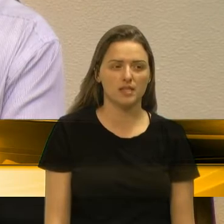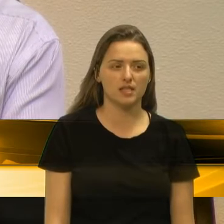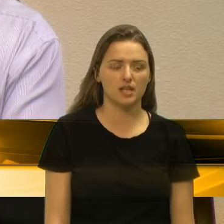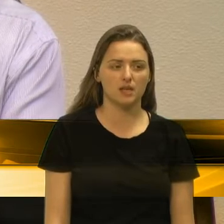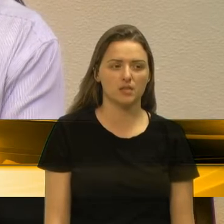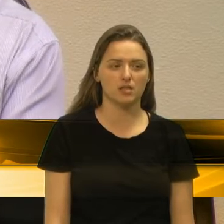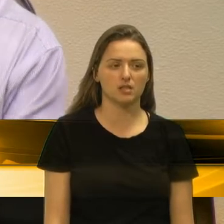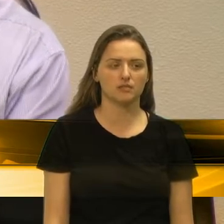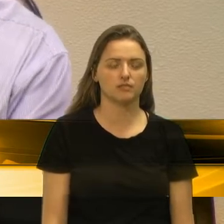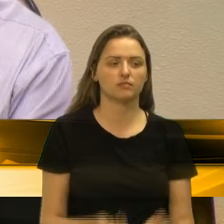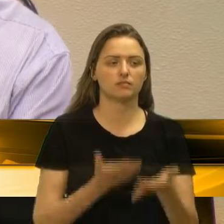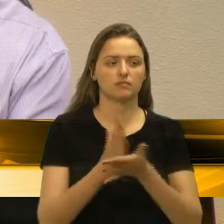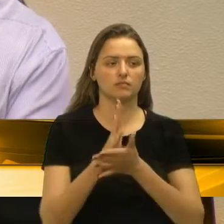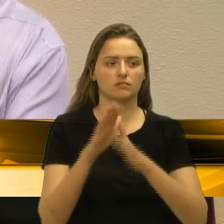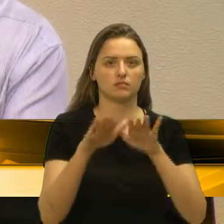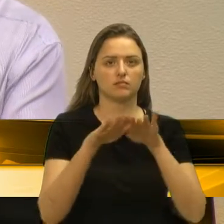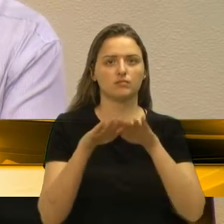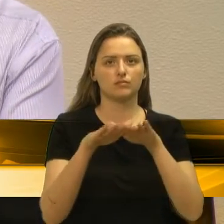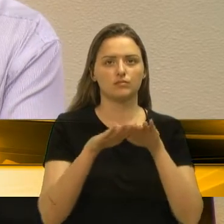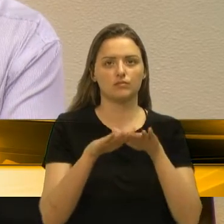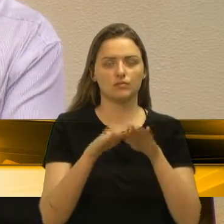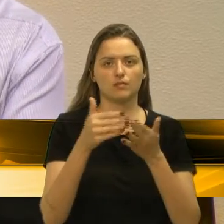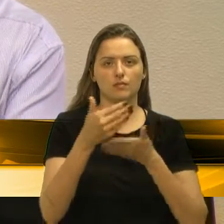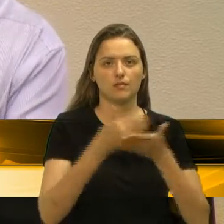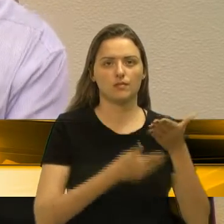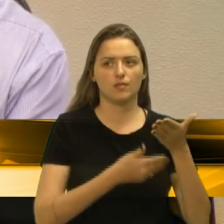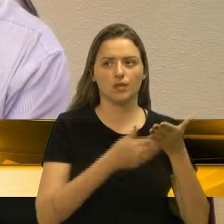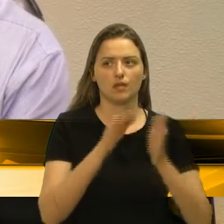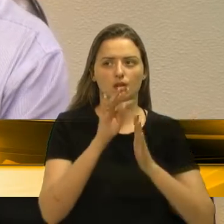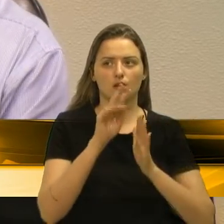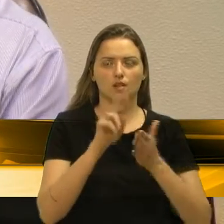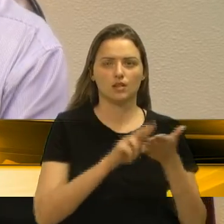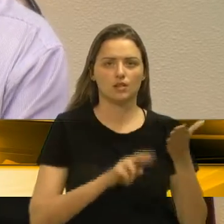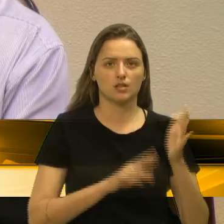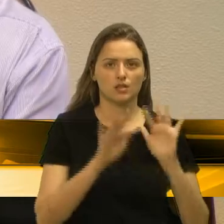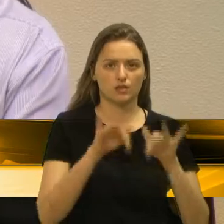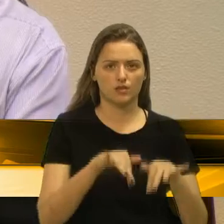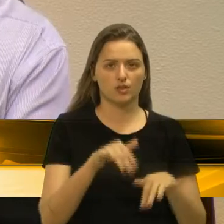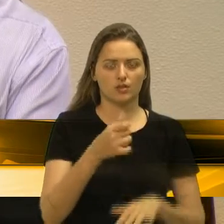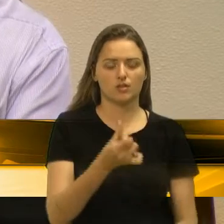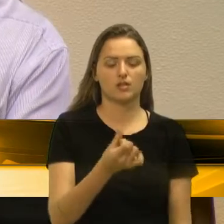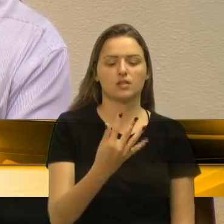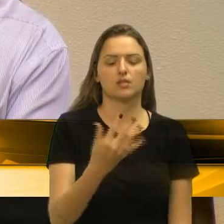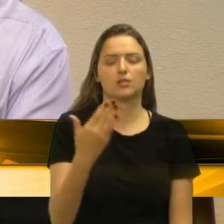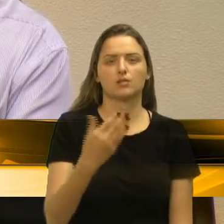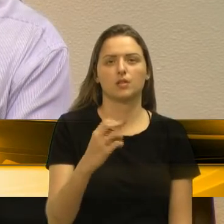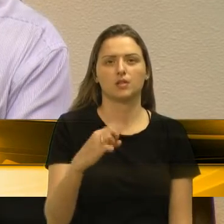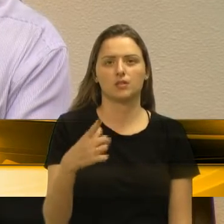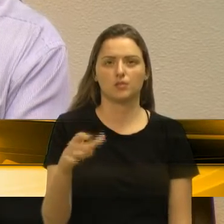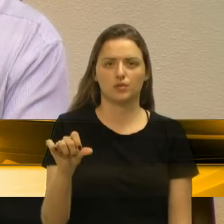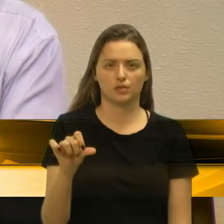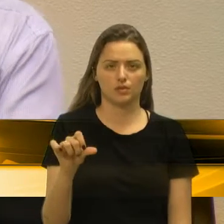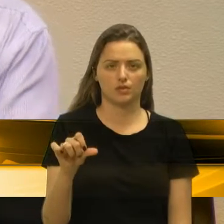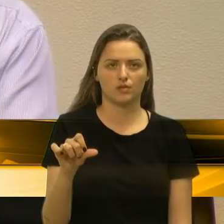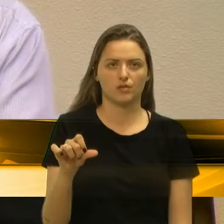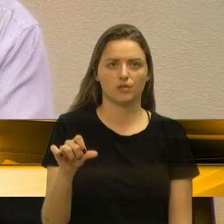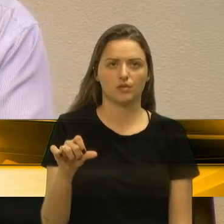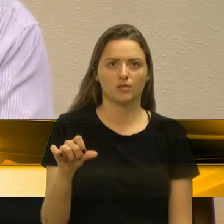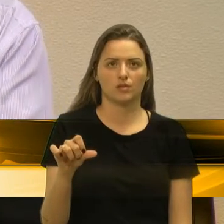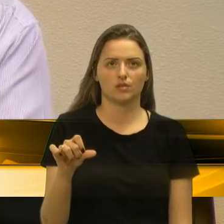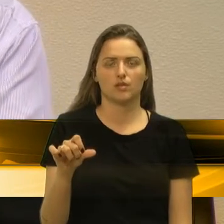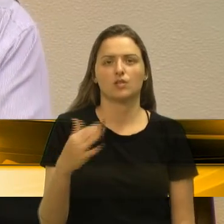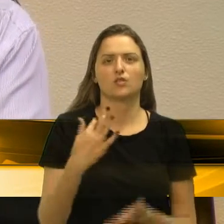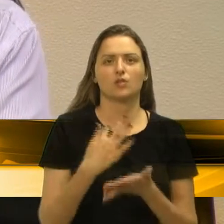Aprovado por unanimidade o parecer de redação final do projeto de lei 64 de 2019, com